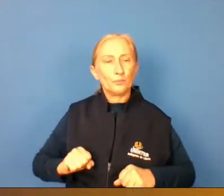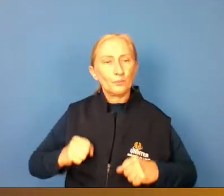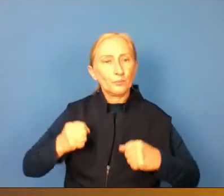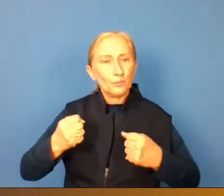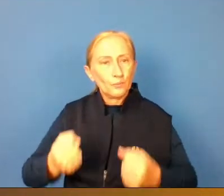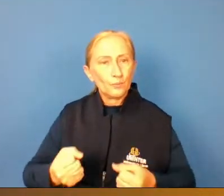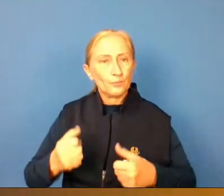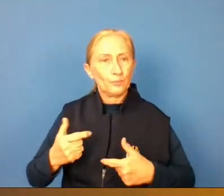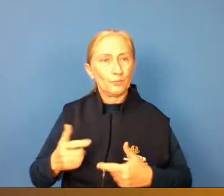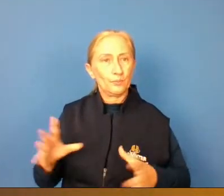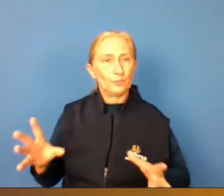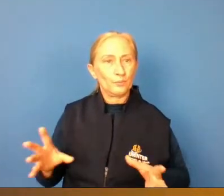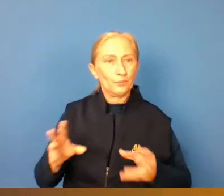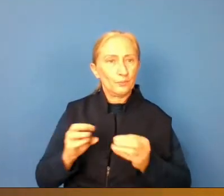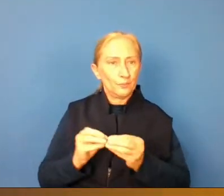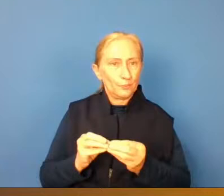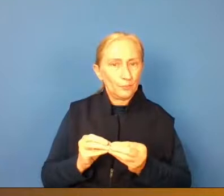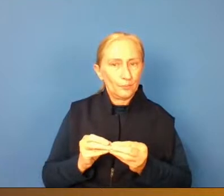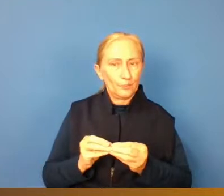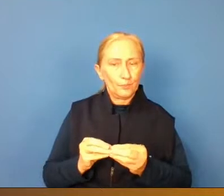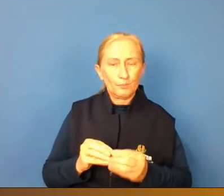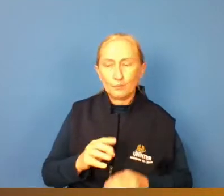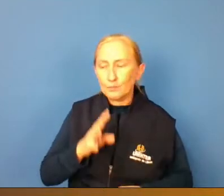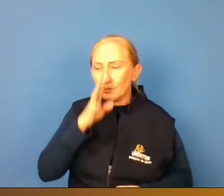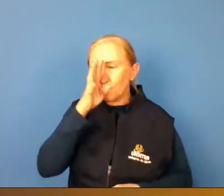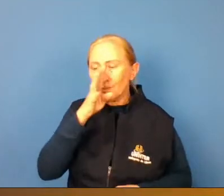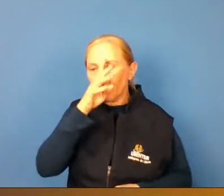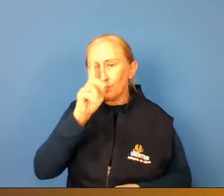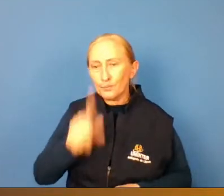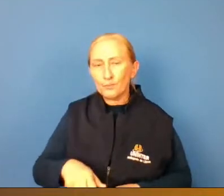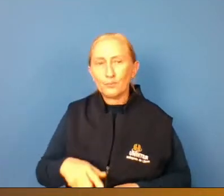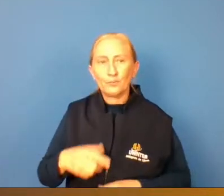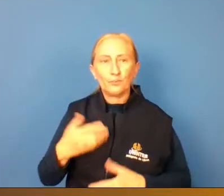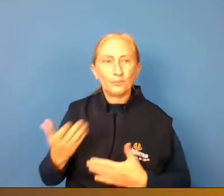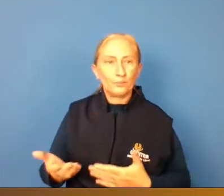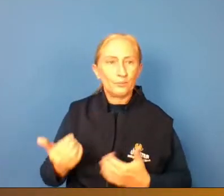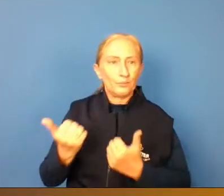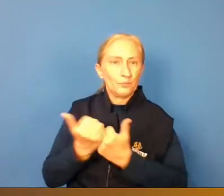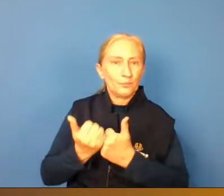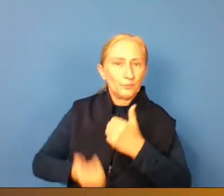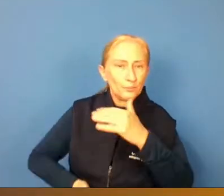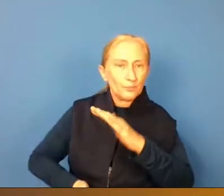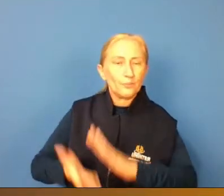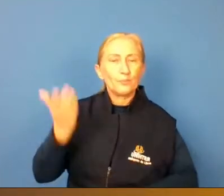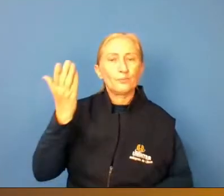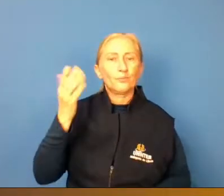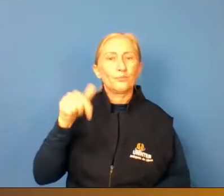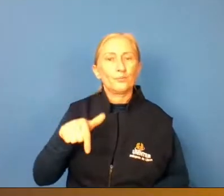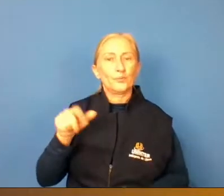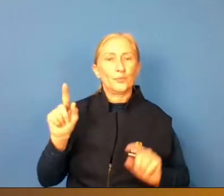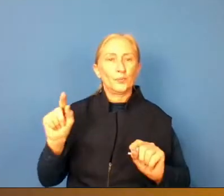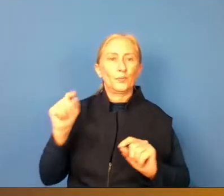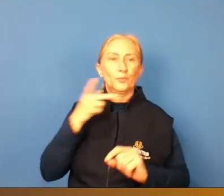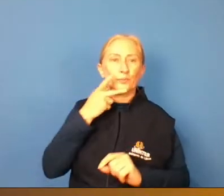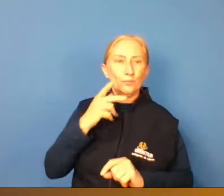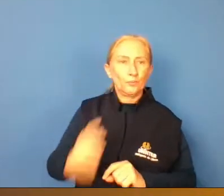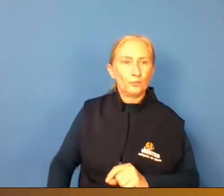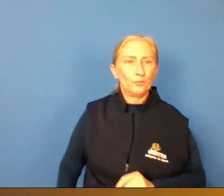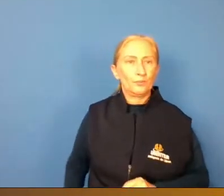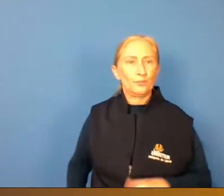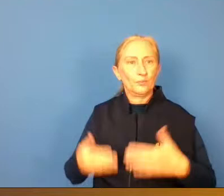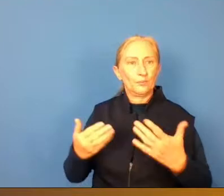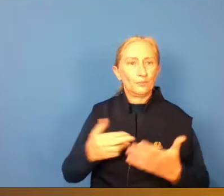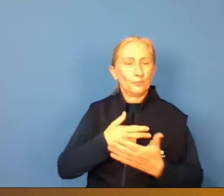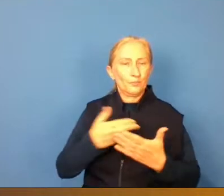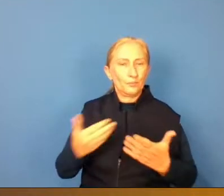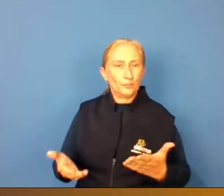resumidamente chutavam né dava os chutões para frente né e hoje como você colocou há